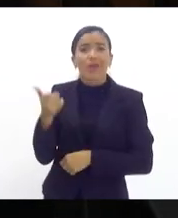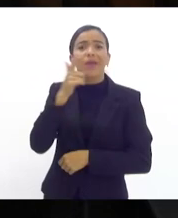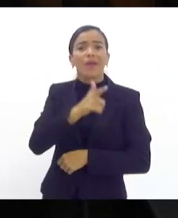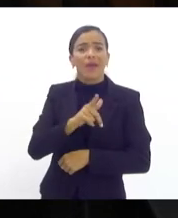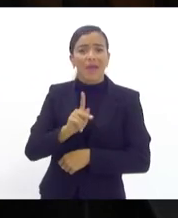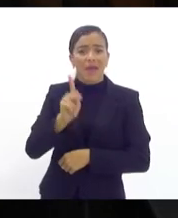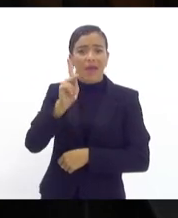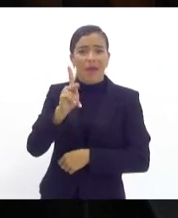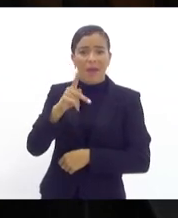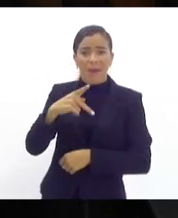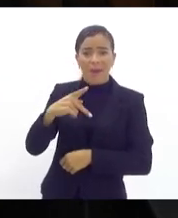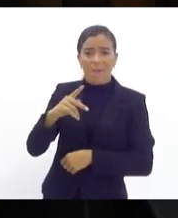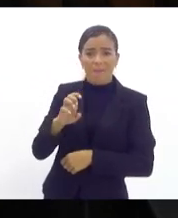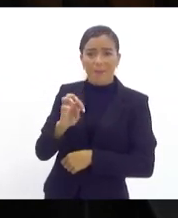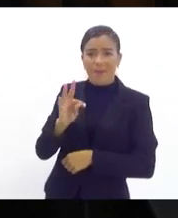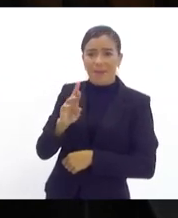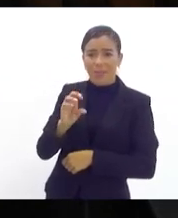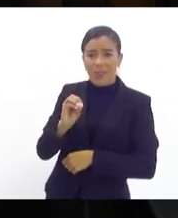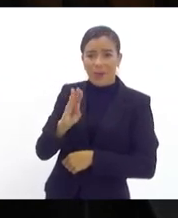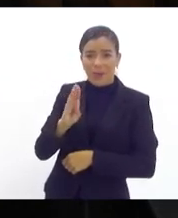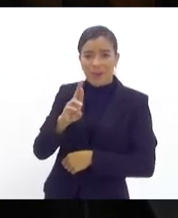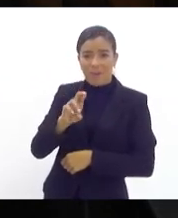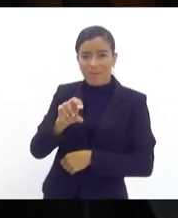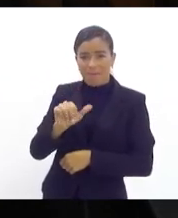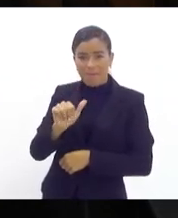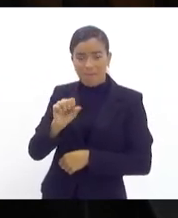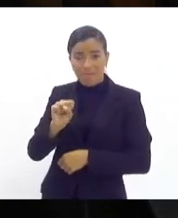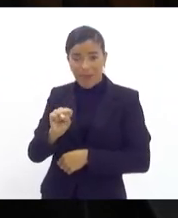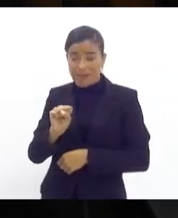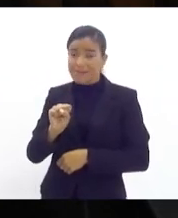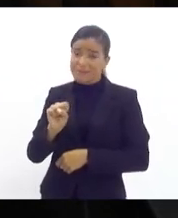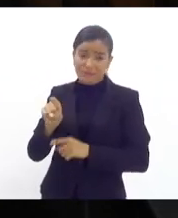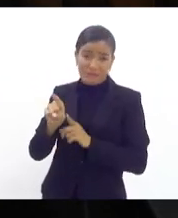acionistas. O Estado e municípios, zero.